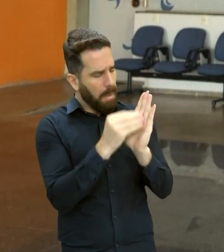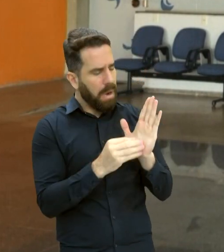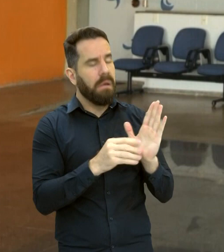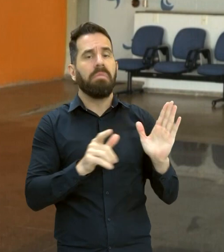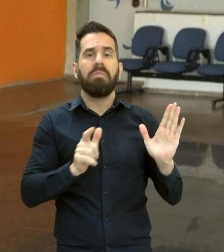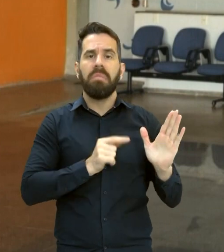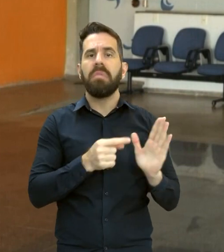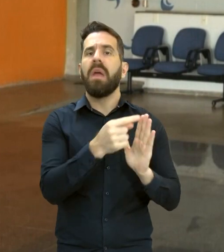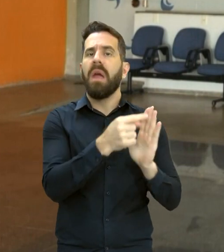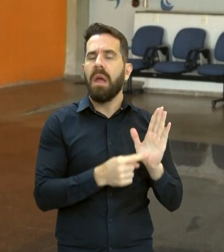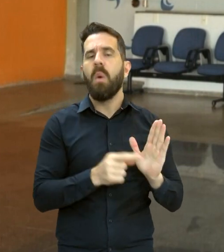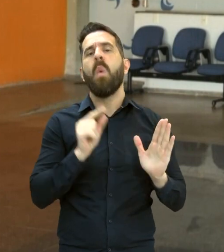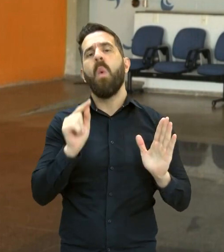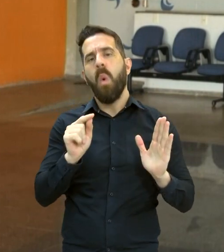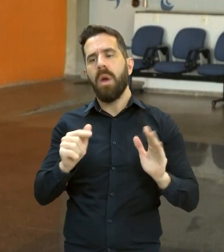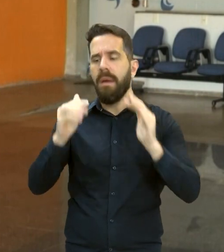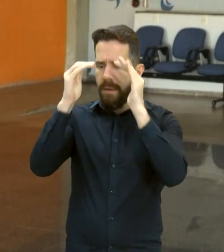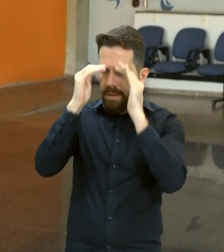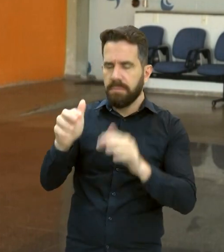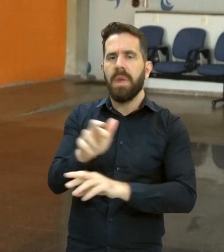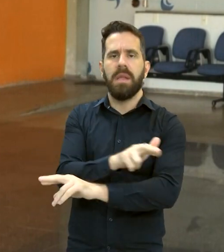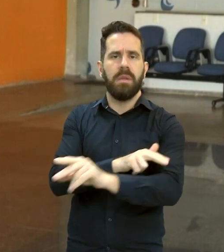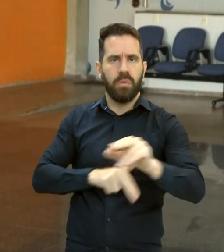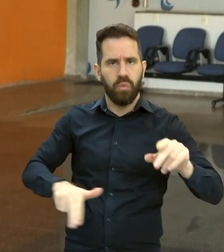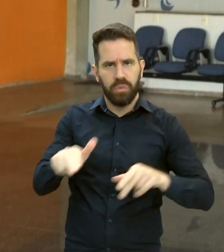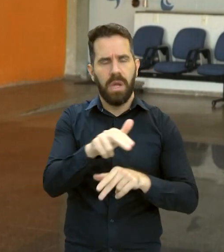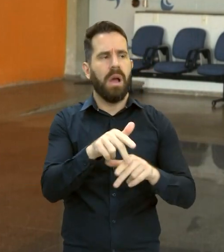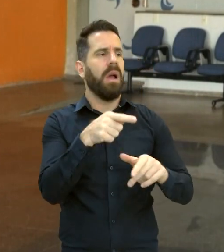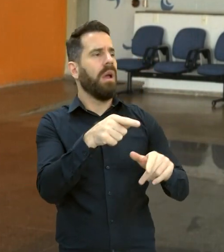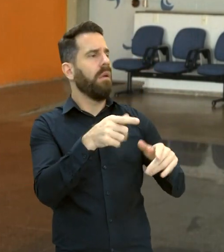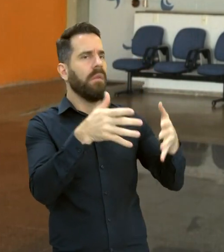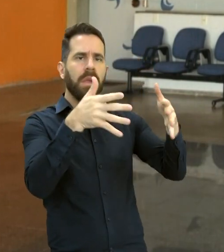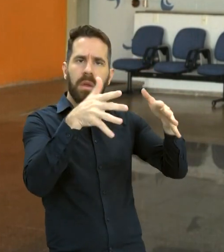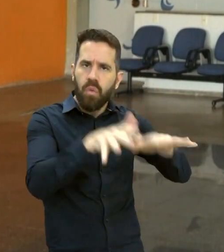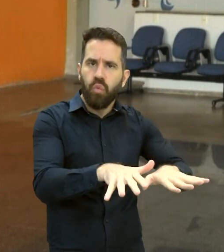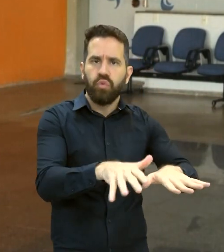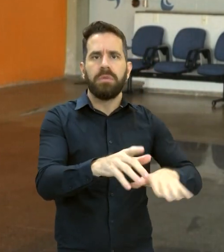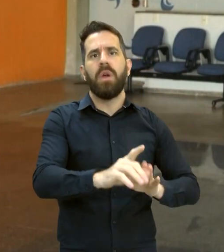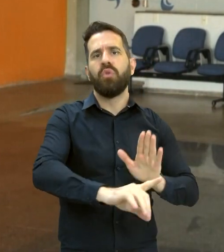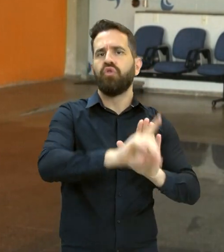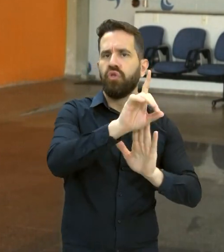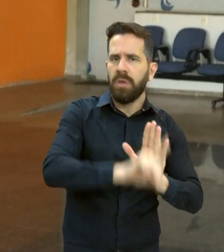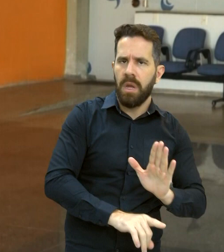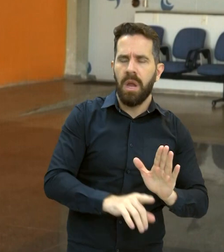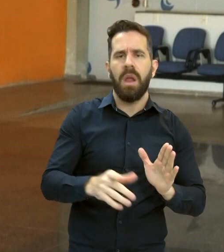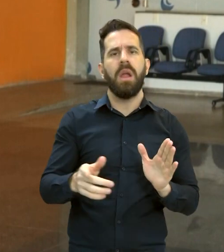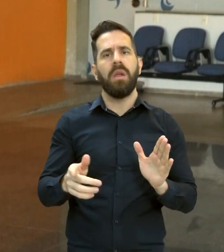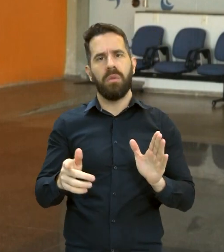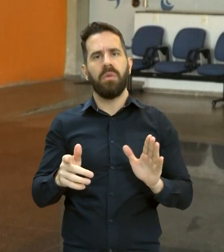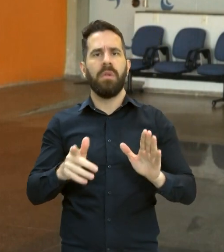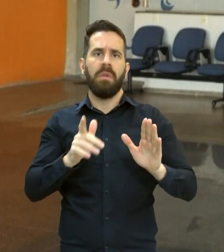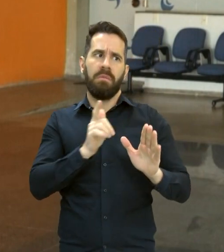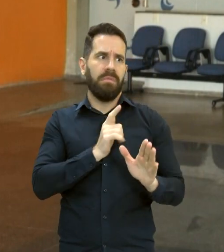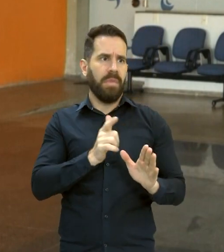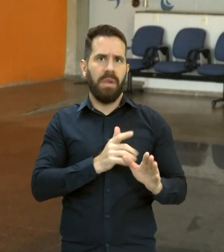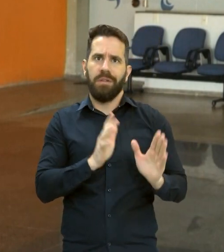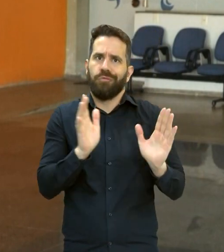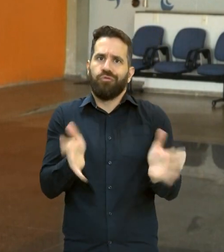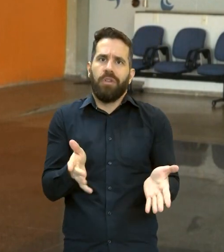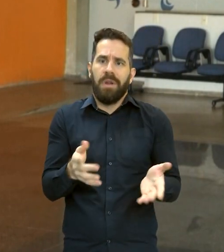a questão da inclusão e diferentes públicos que a universidade, os seus 40 mil